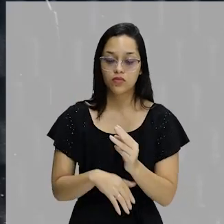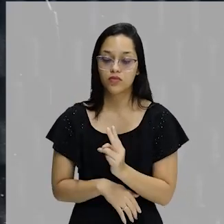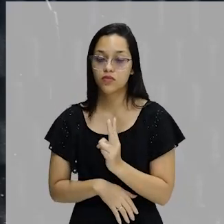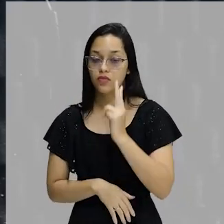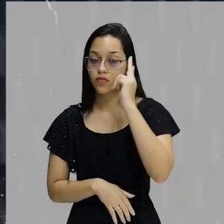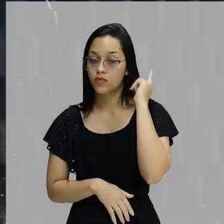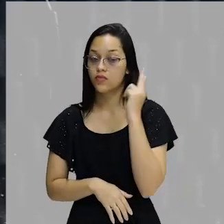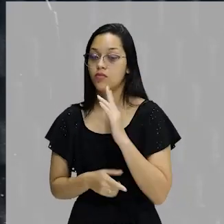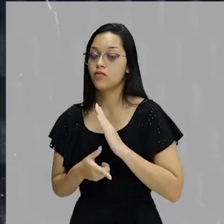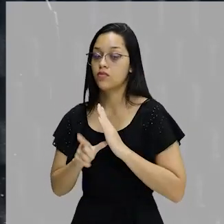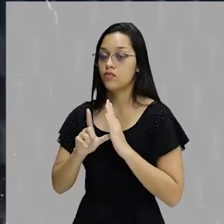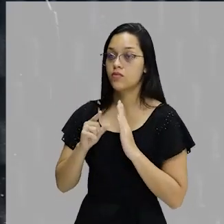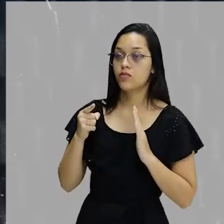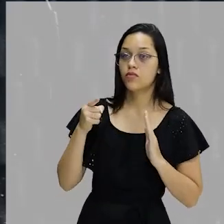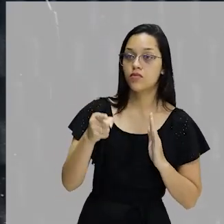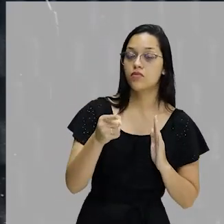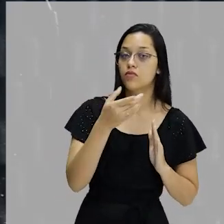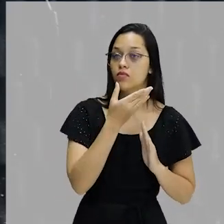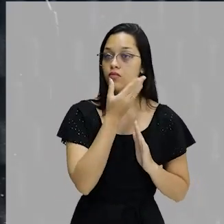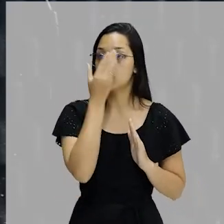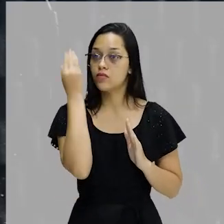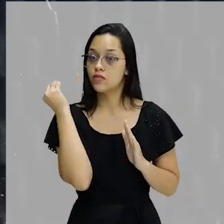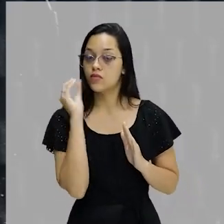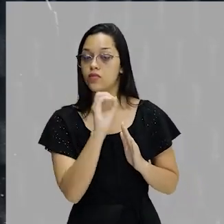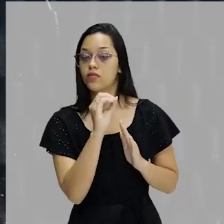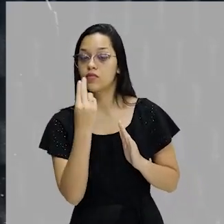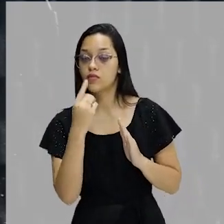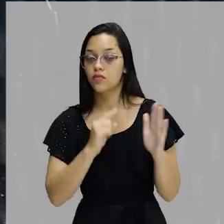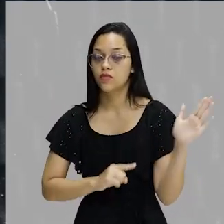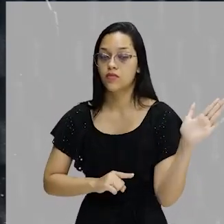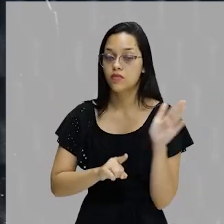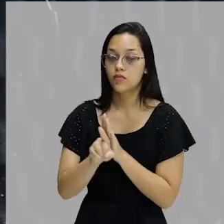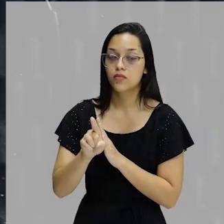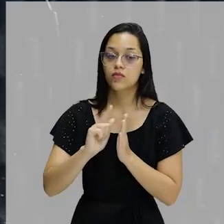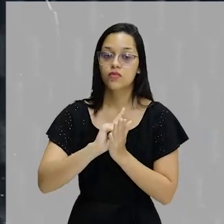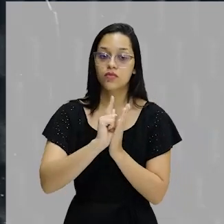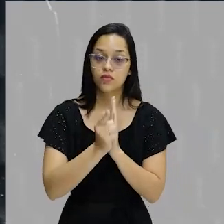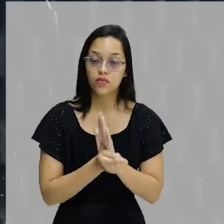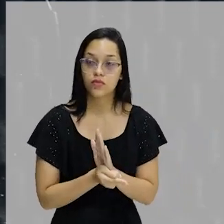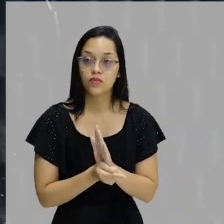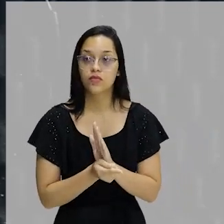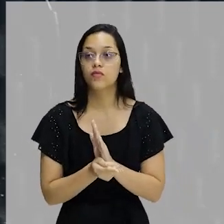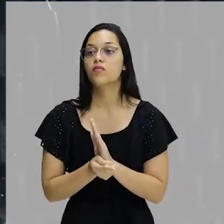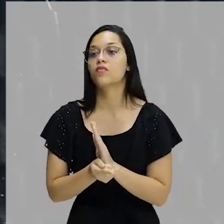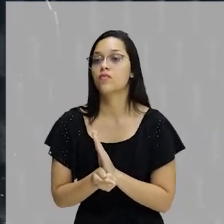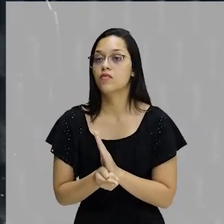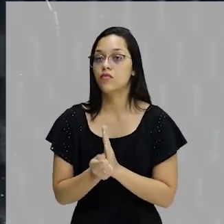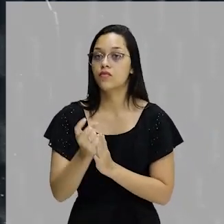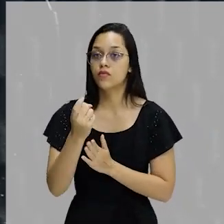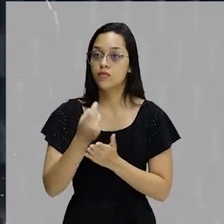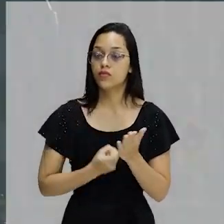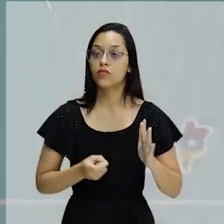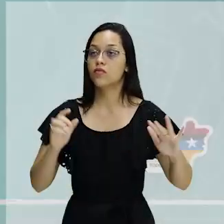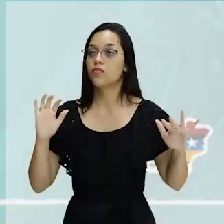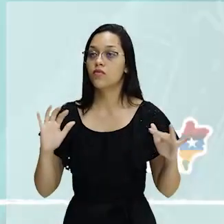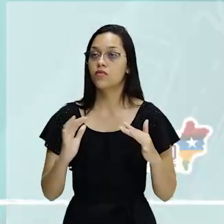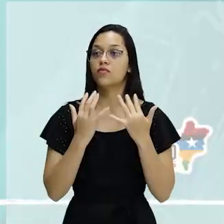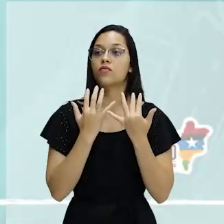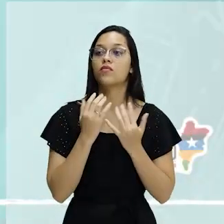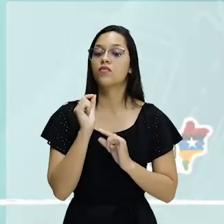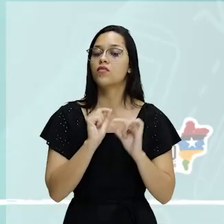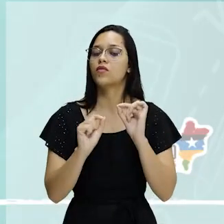antes que você se esqueça ou você pergunte, gênero textual, está aí, eu trouxe para vocês, acompanha.